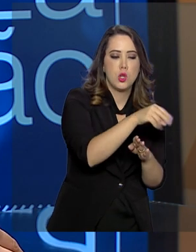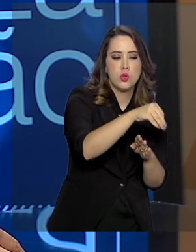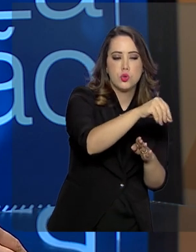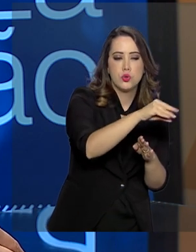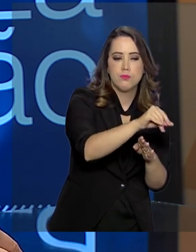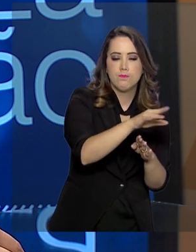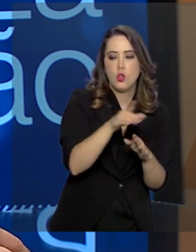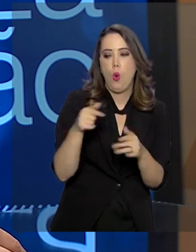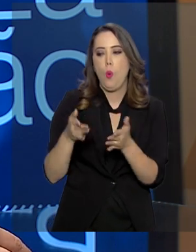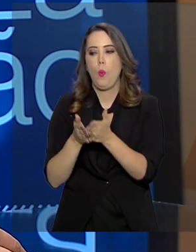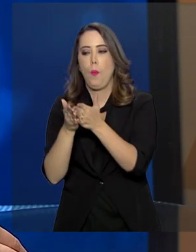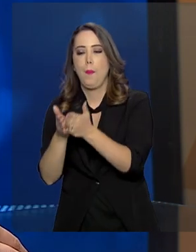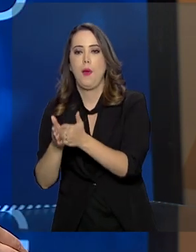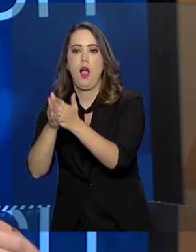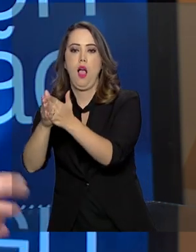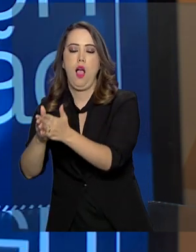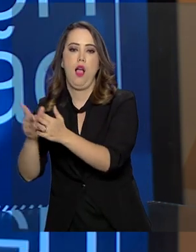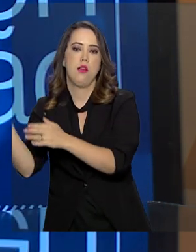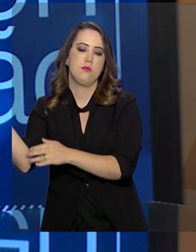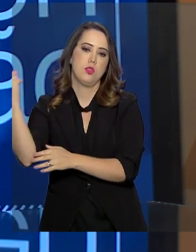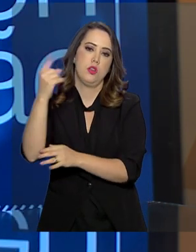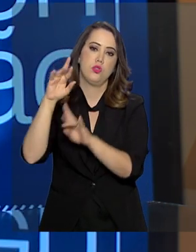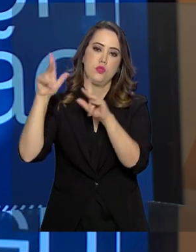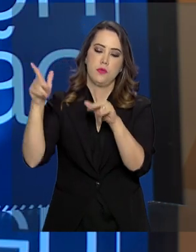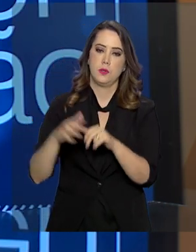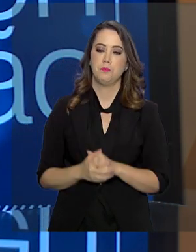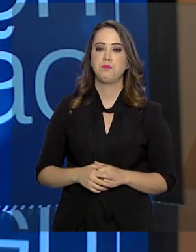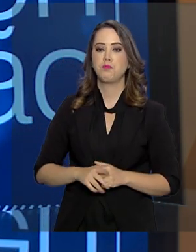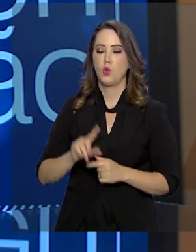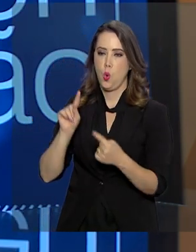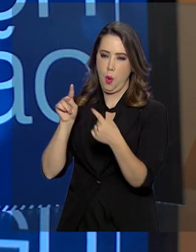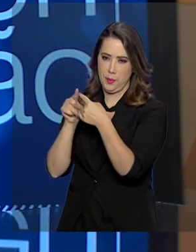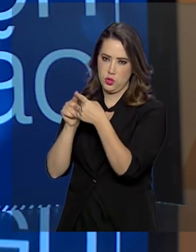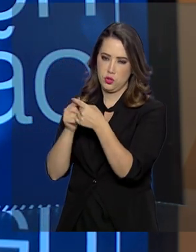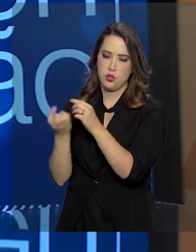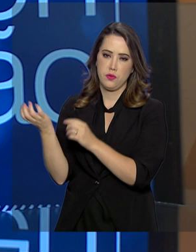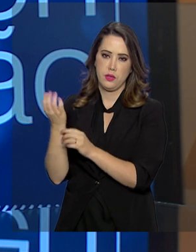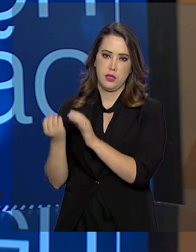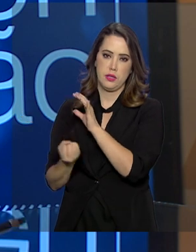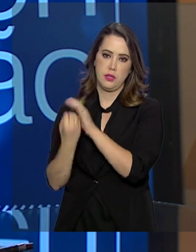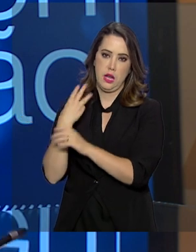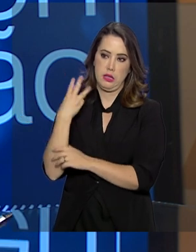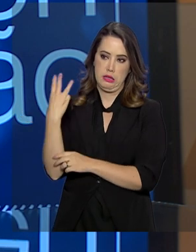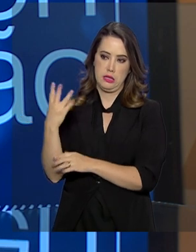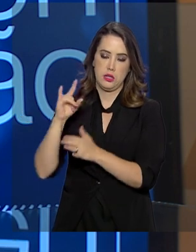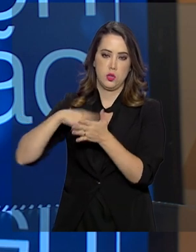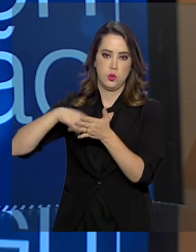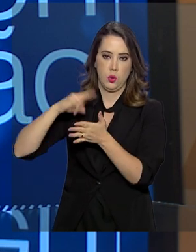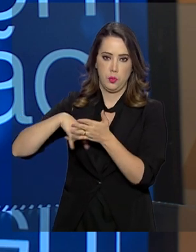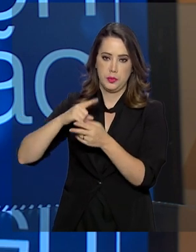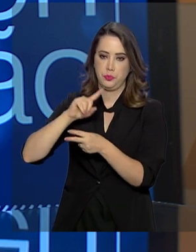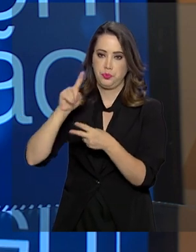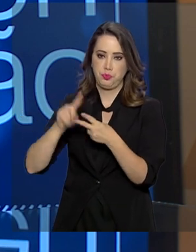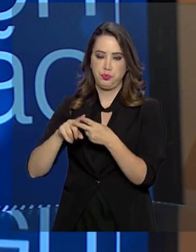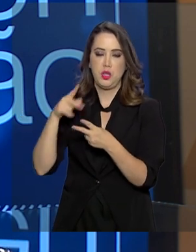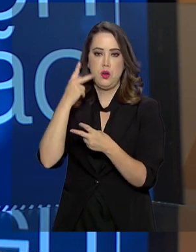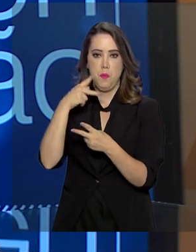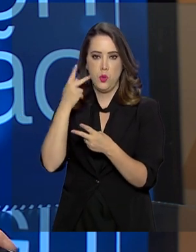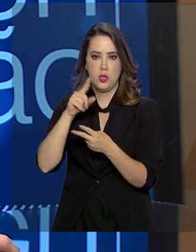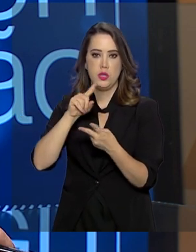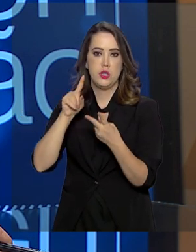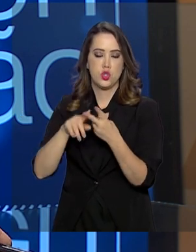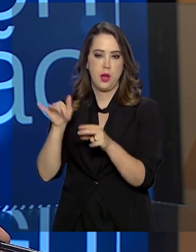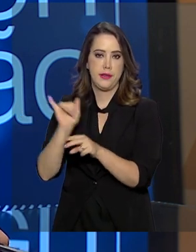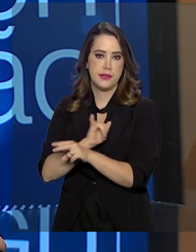de Fronteiras, ele tem o objetivo de criar três documentos. A Política Nacional de Fronteiras, a Estratégia Nacional de